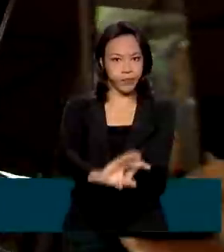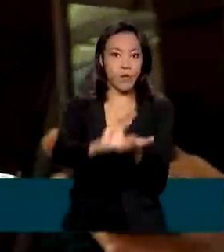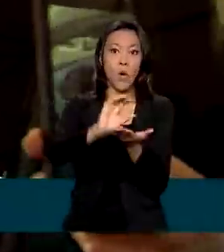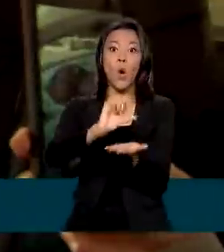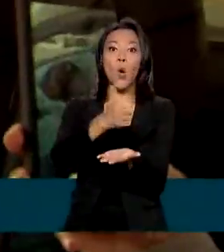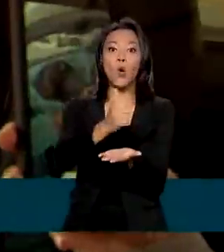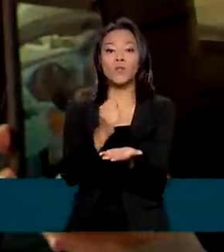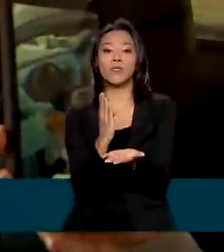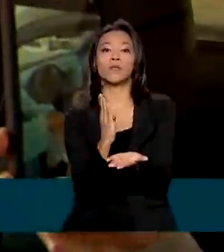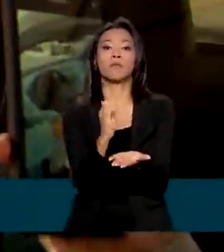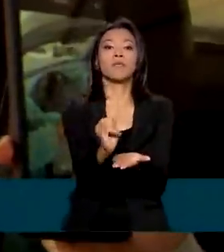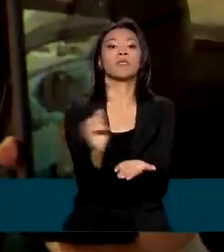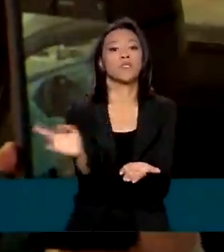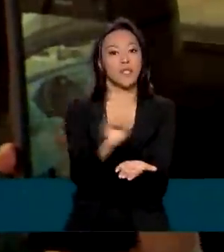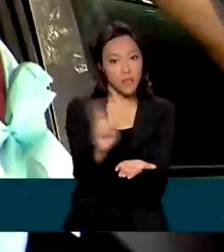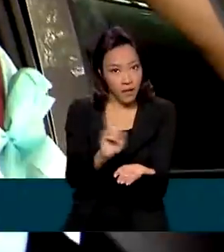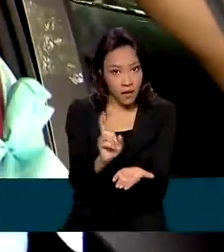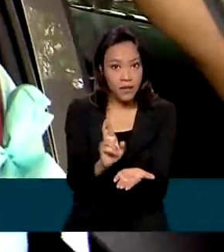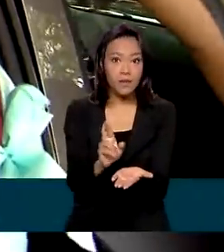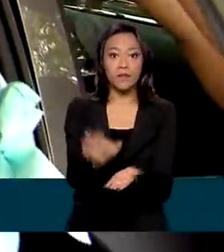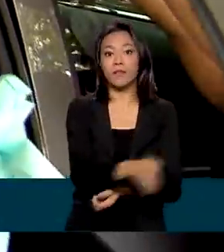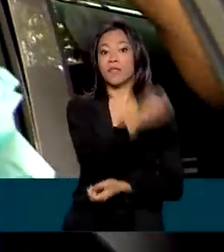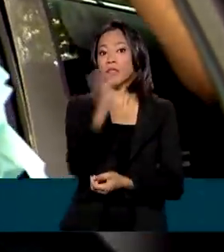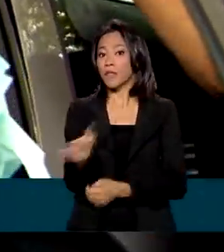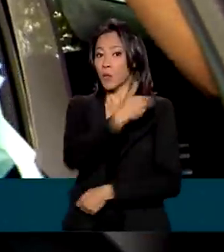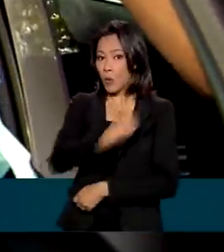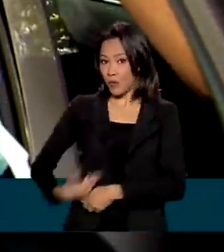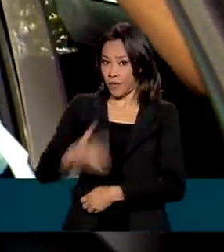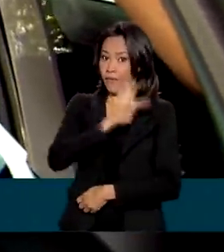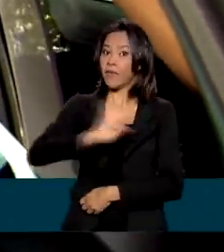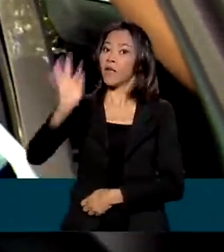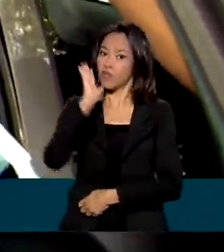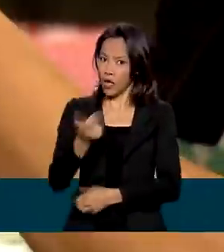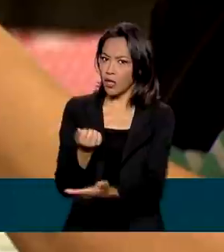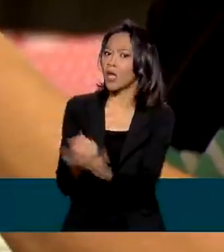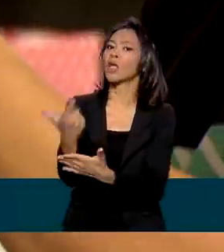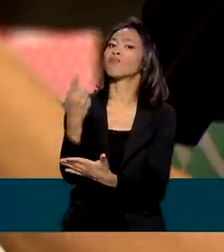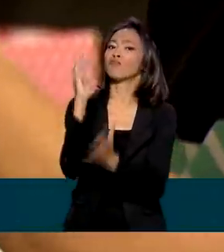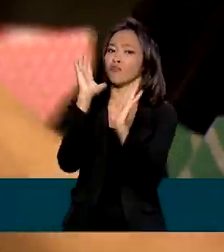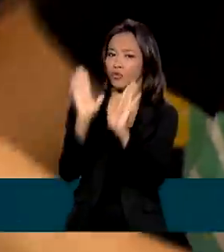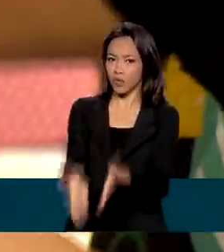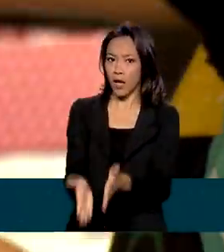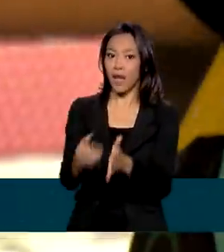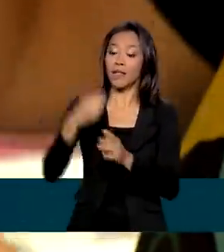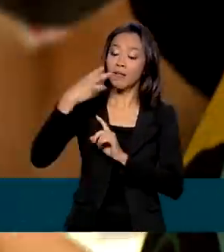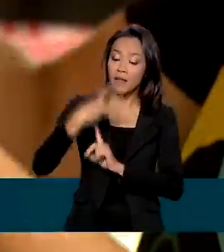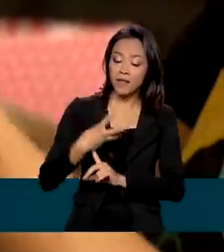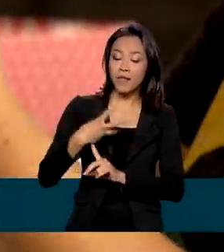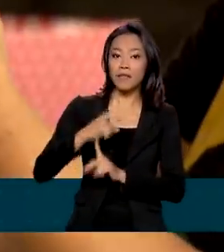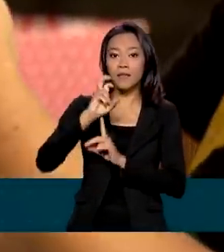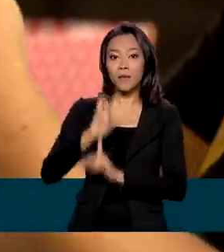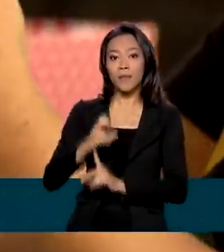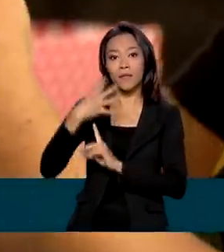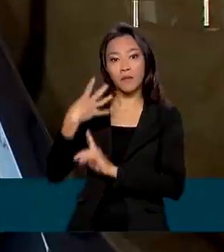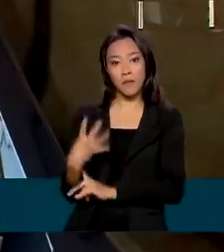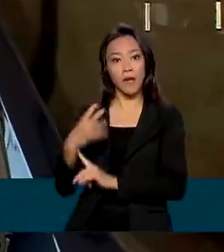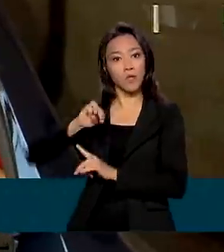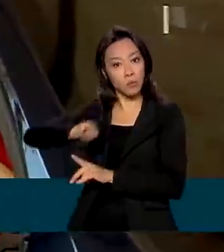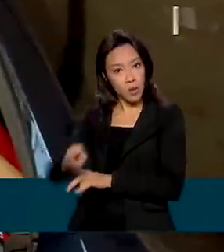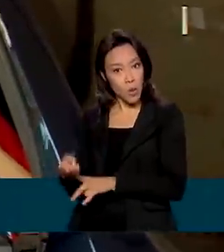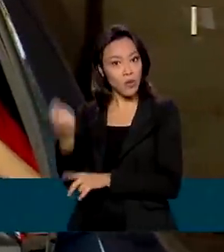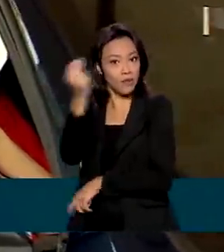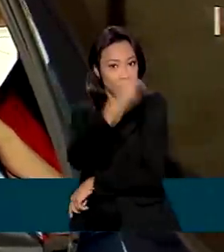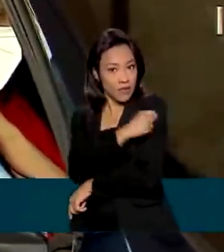11 bilhões de reais. O governo federal já tem adquiridas um total de 354 milhões de